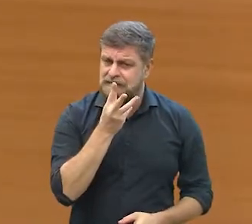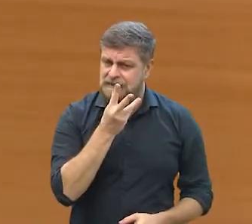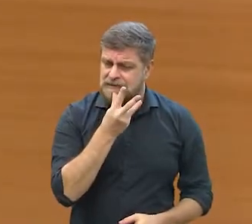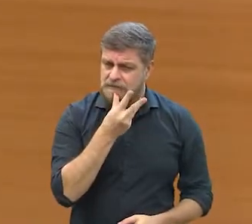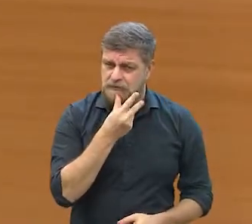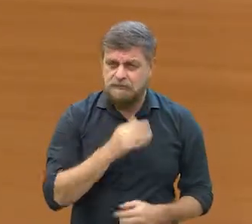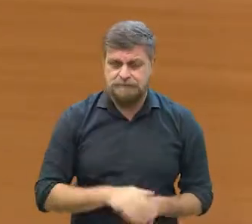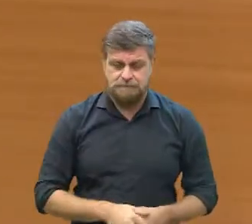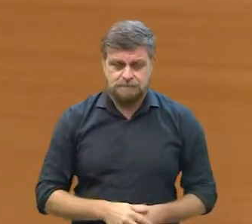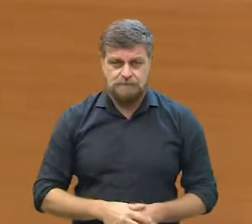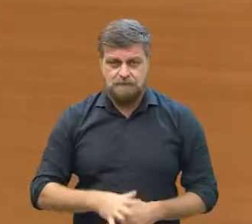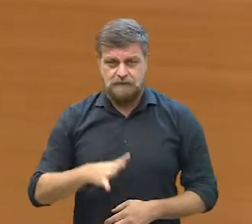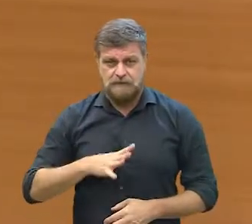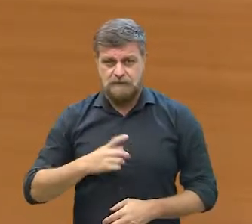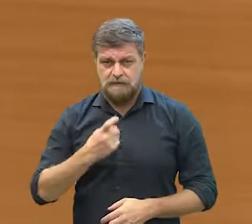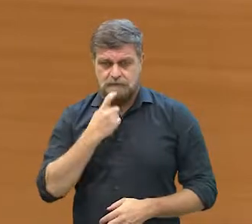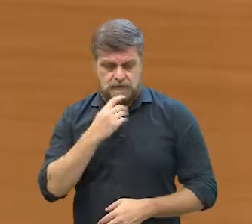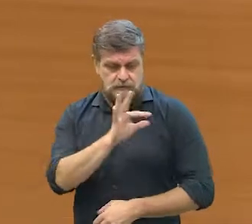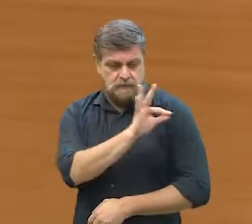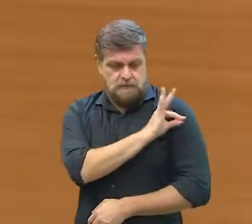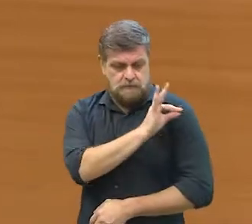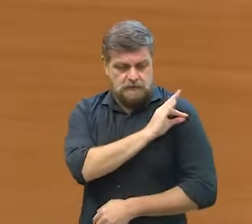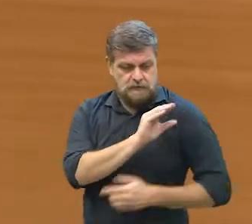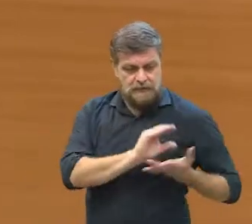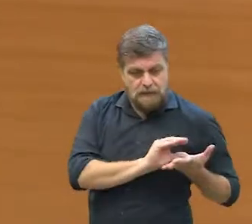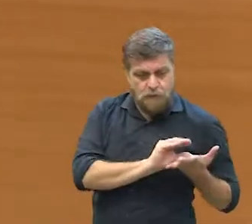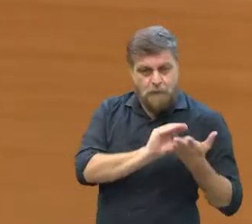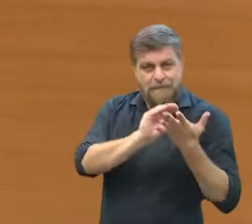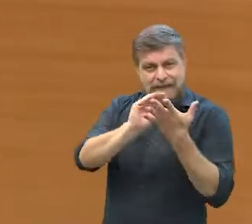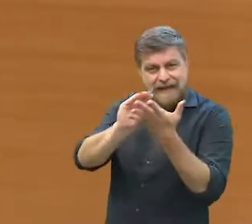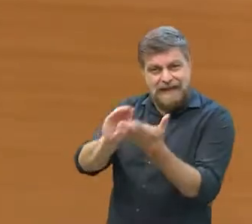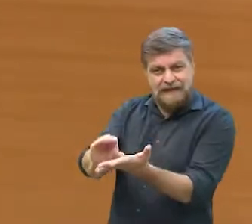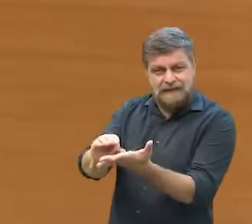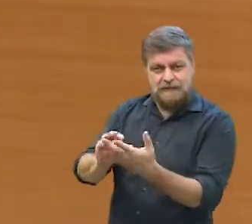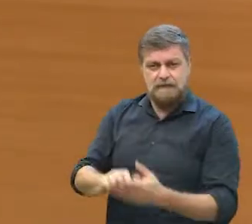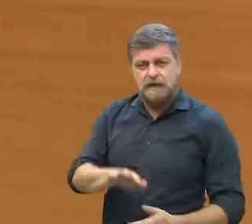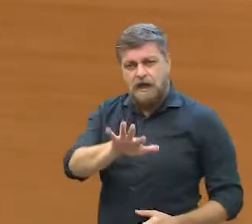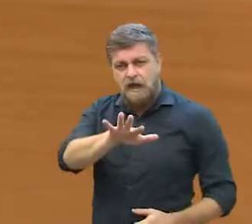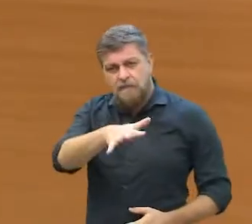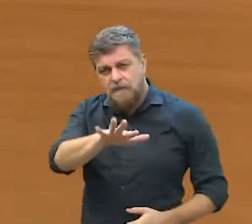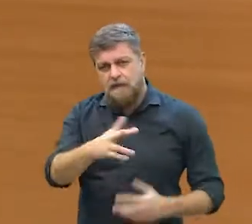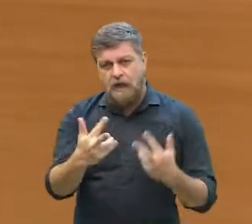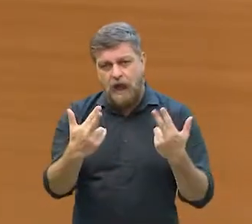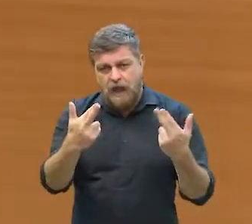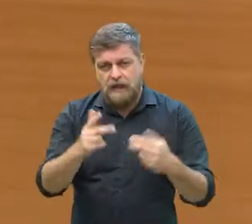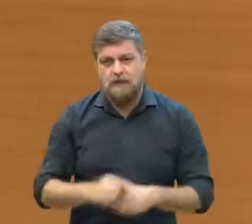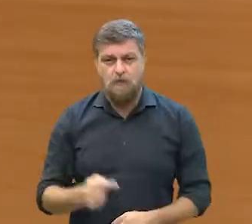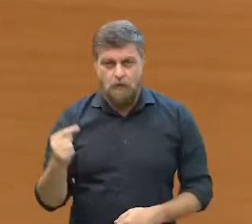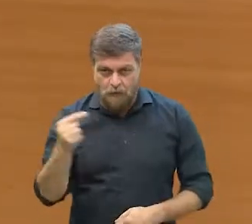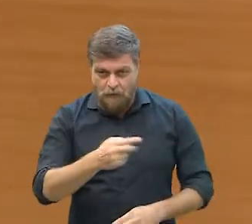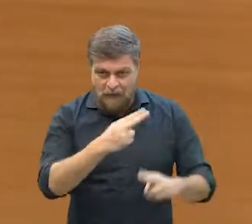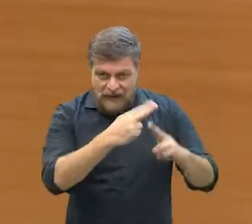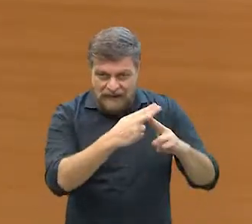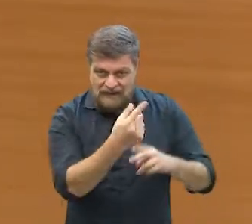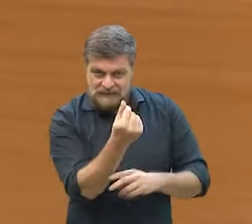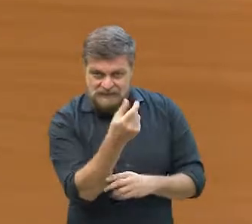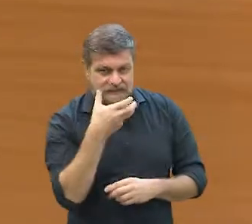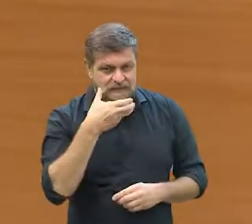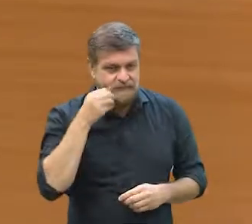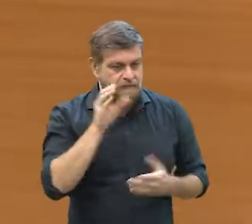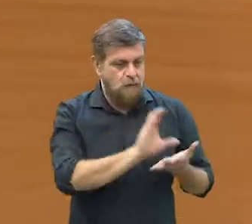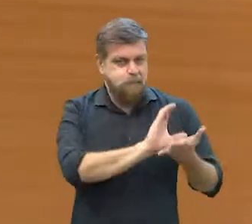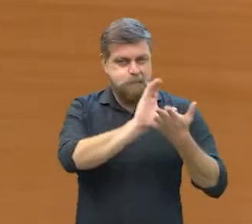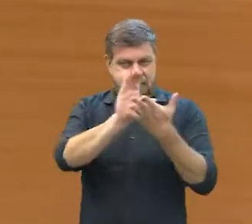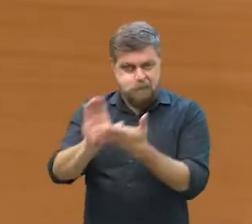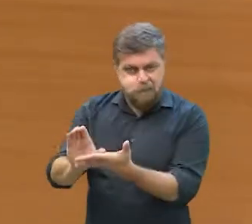ideia é que Campinas dê sua contribuição com essa renda. Mais ou menos como é o formato do auxílio emergencial. Só que o